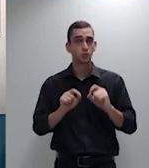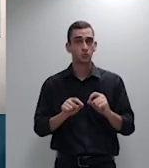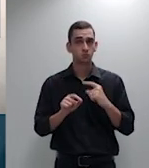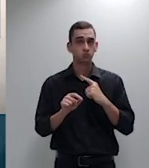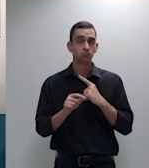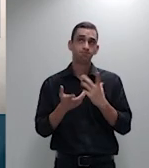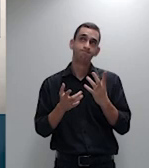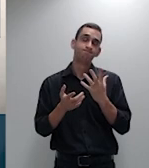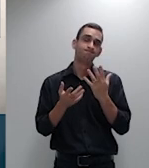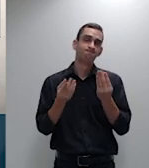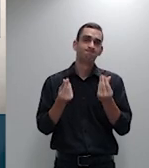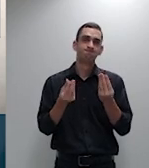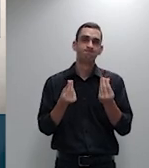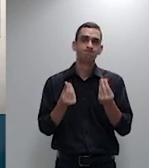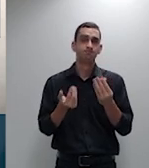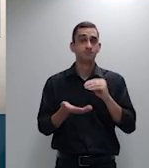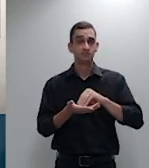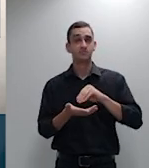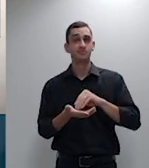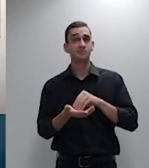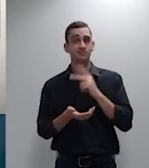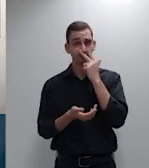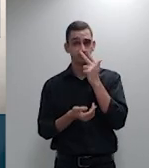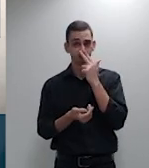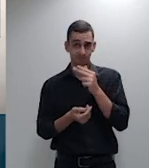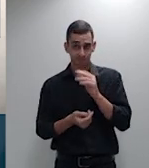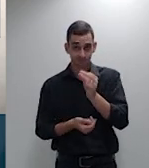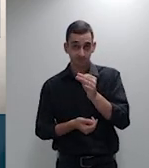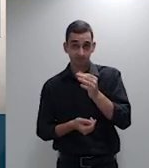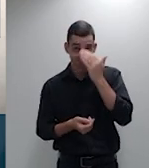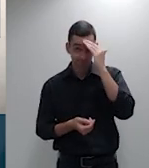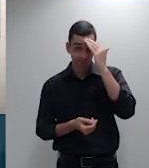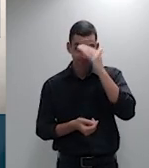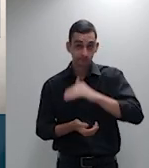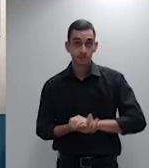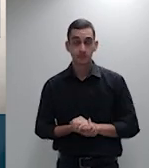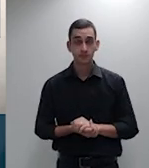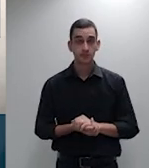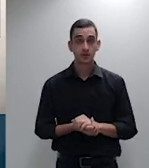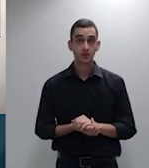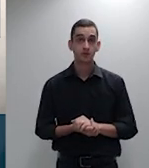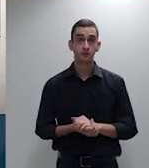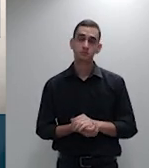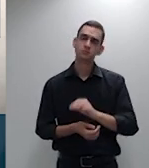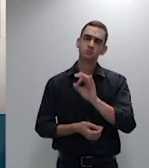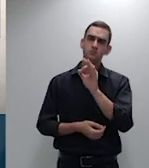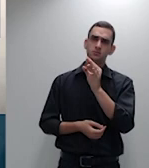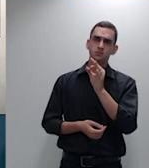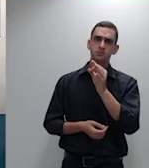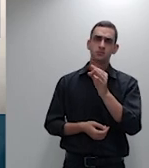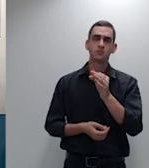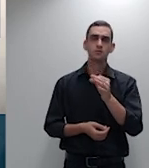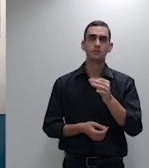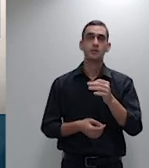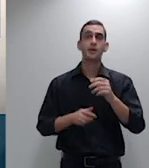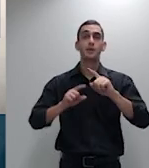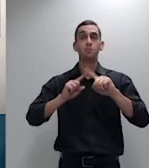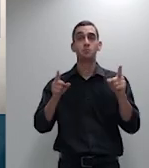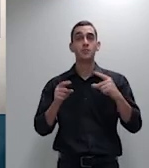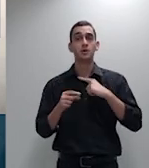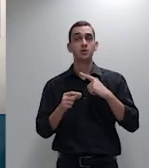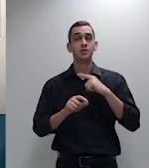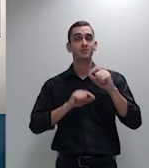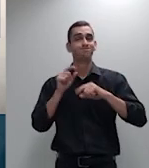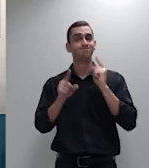é mas quem disse tem razão eu não consegui também não é pertinente mas eu não consegui encontrar nada acendeu